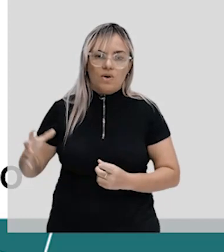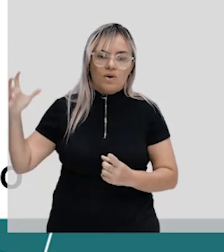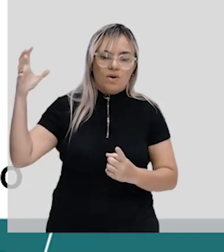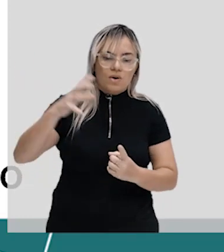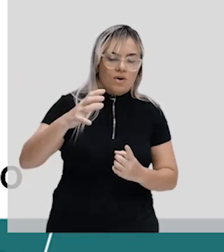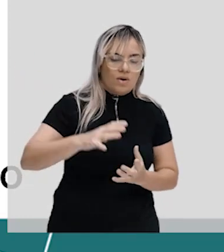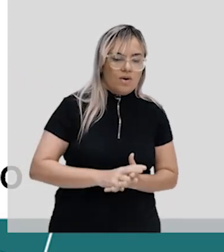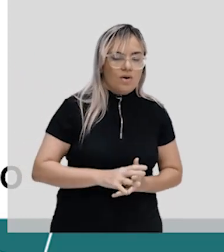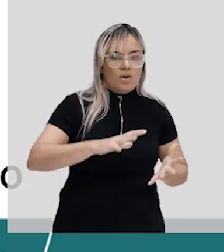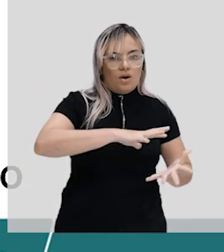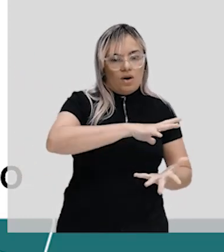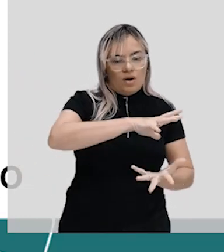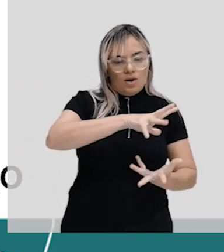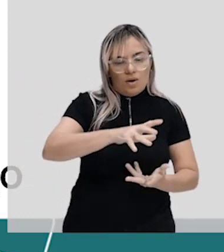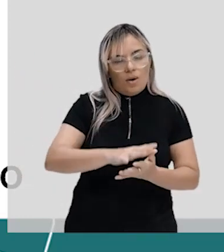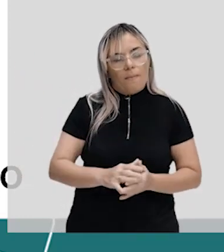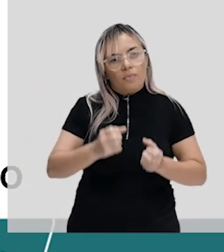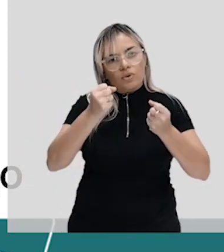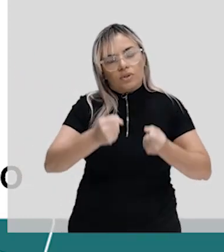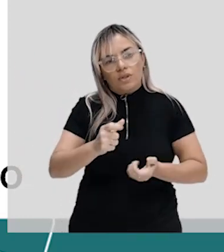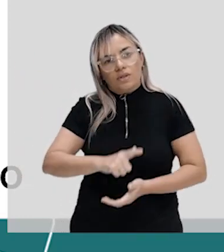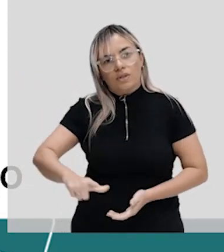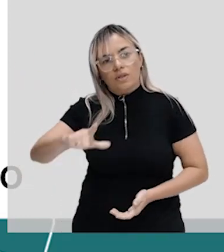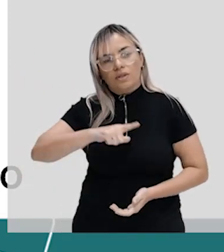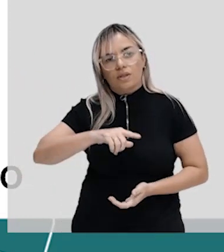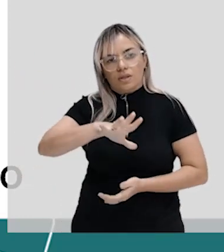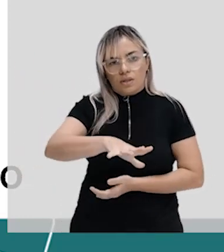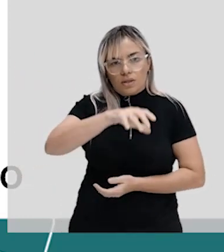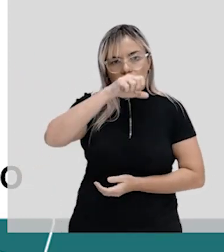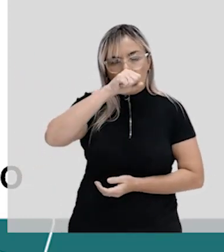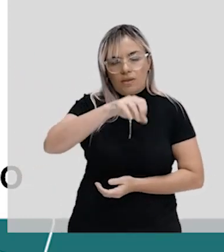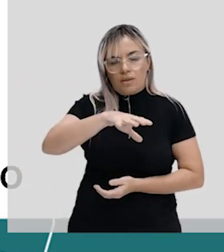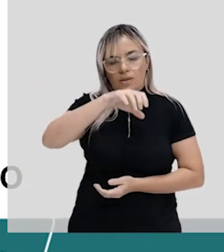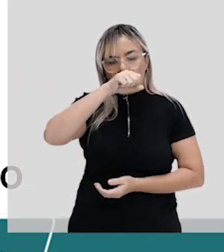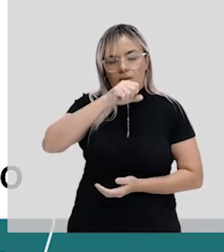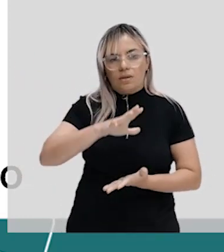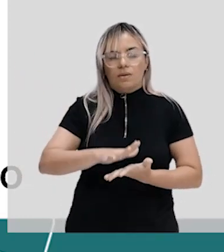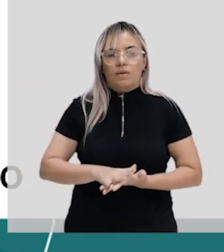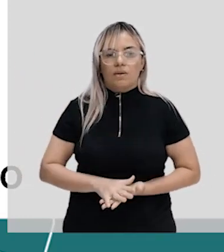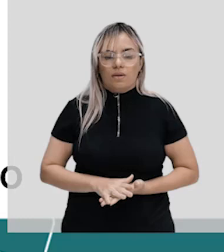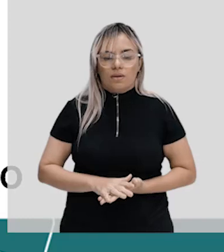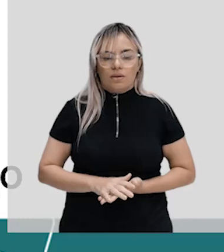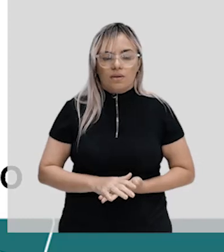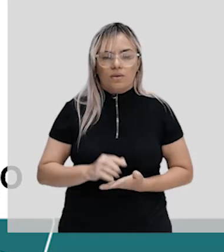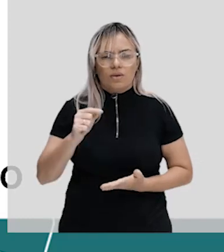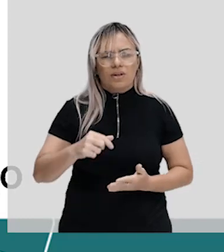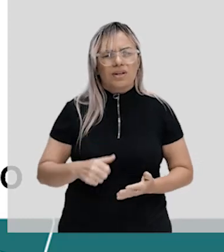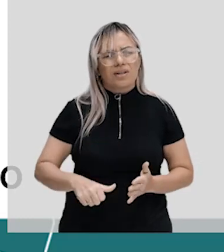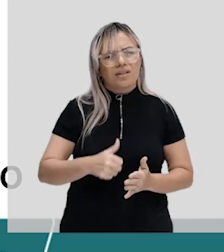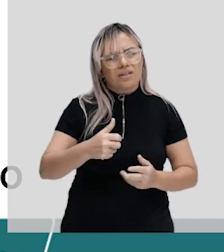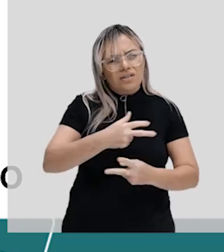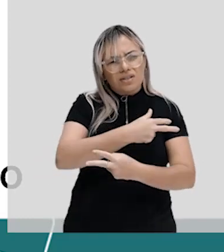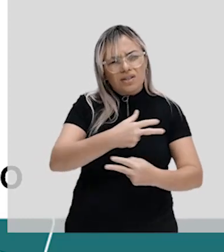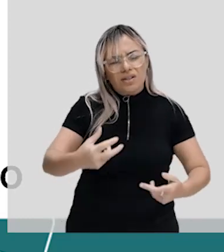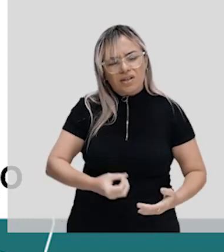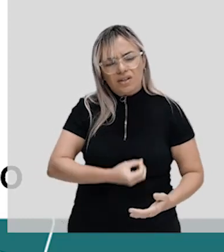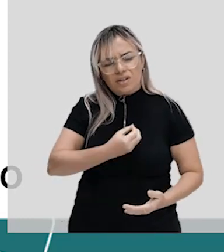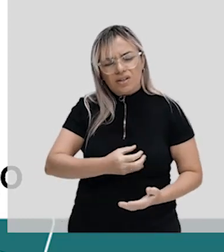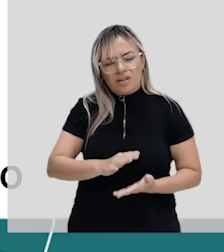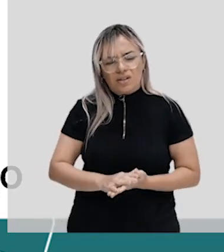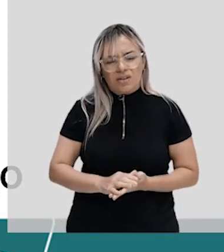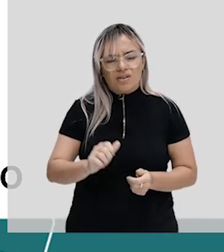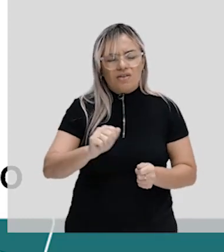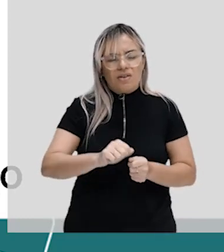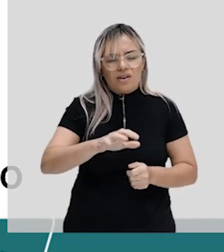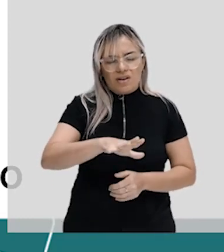pudesse ter oxigênio. O esses indivíduos que fazem a respiração aeróbica fazem? Eles quebram a